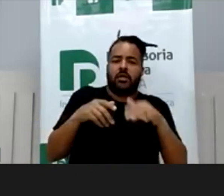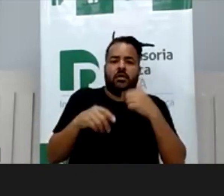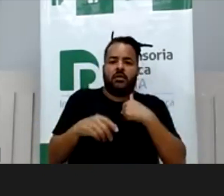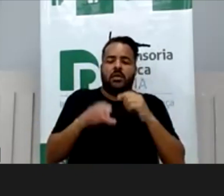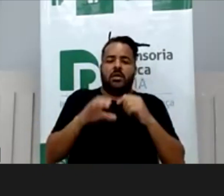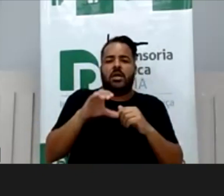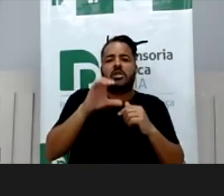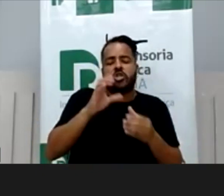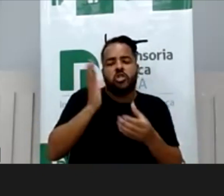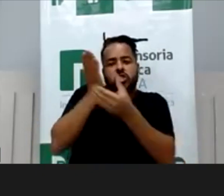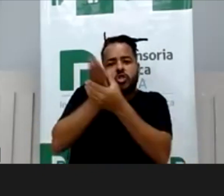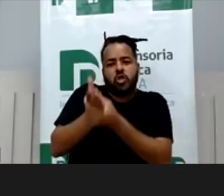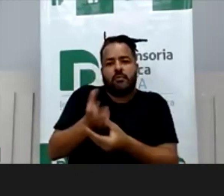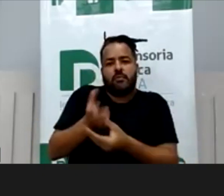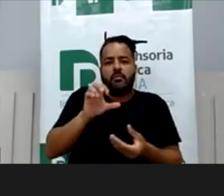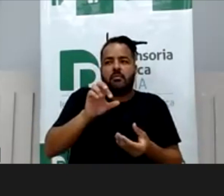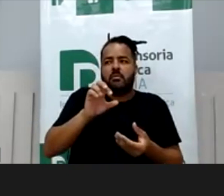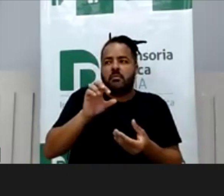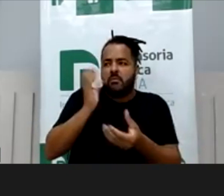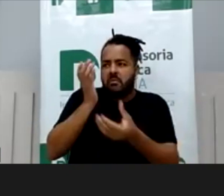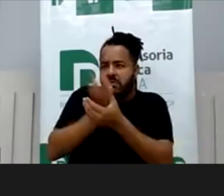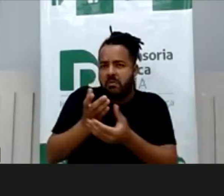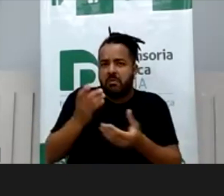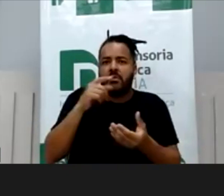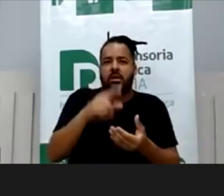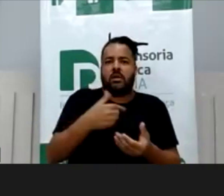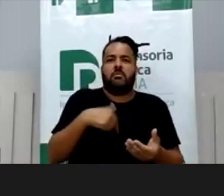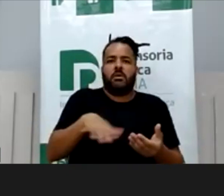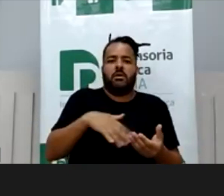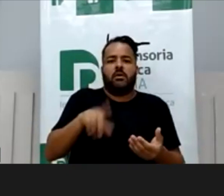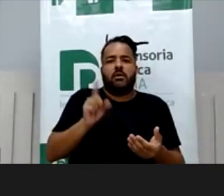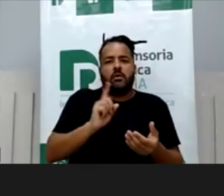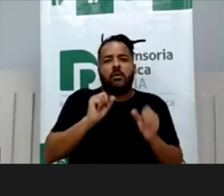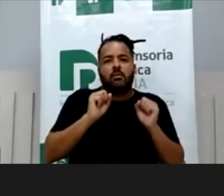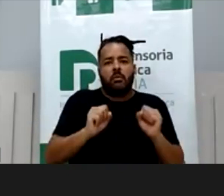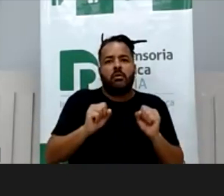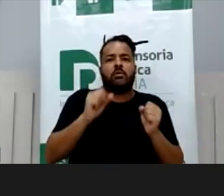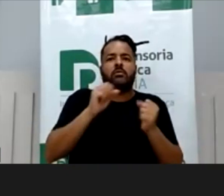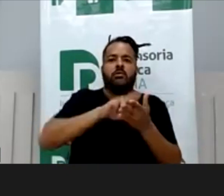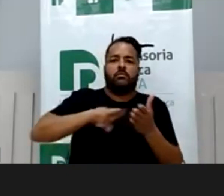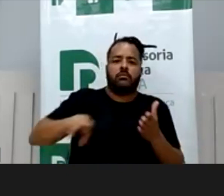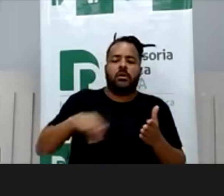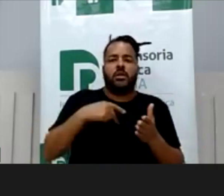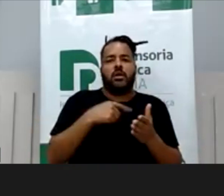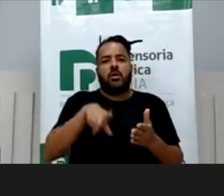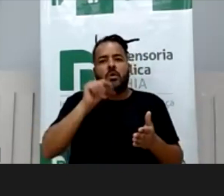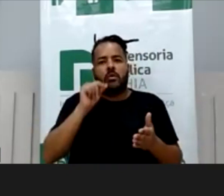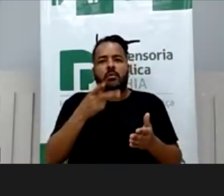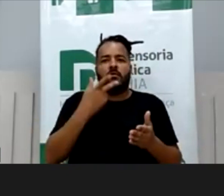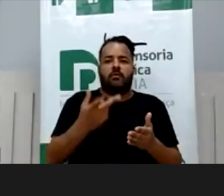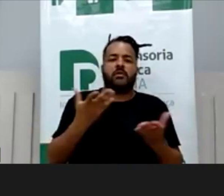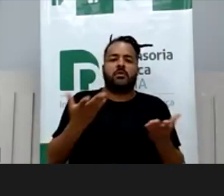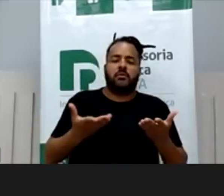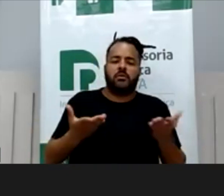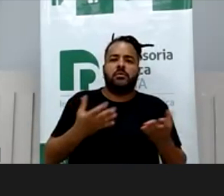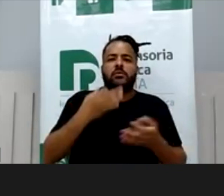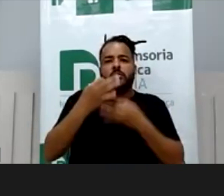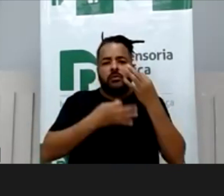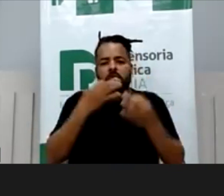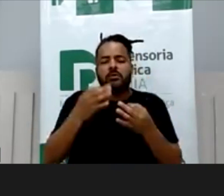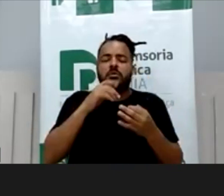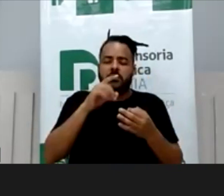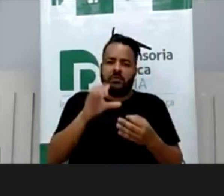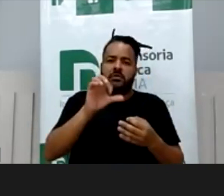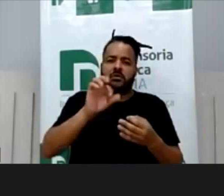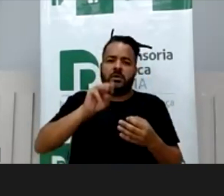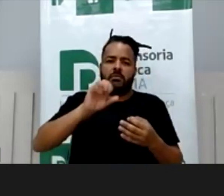num vídeo eu falar de forma mais superficial, mas talvez valha desdobrar em dois vídeos. Eu prefiro não dar o enfoque criminal, mas acho que é importante que se saiba,